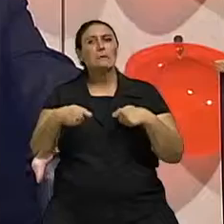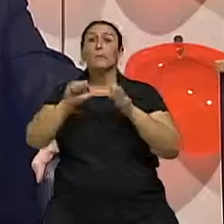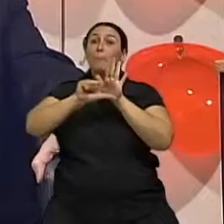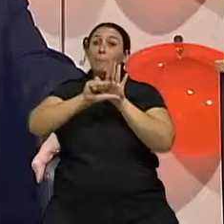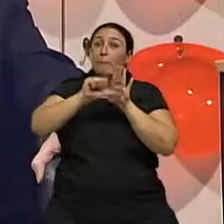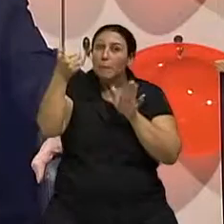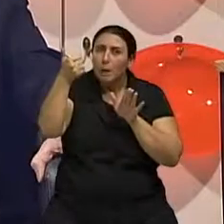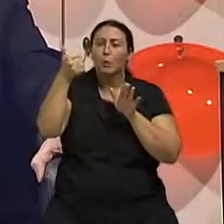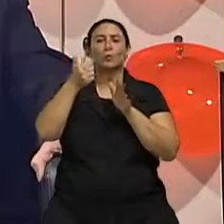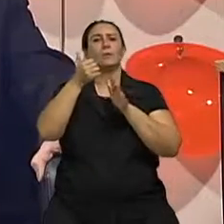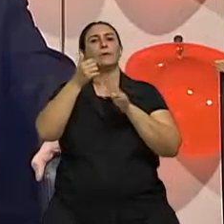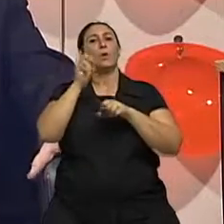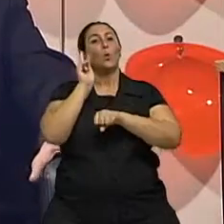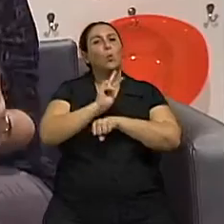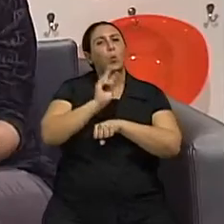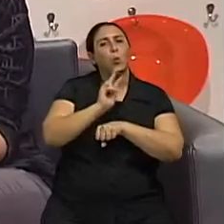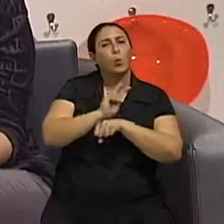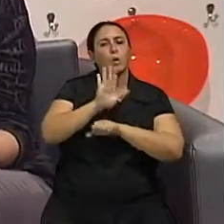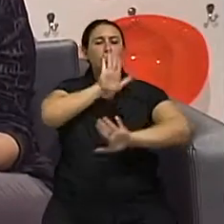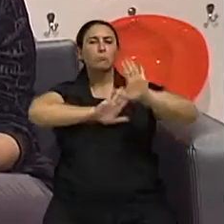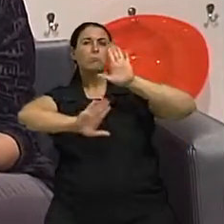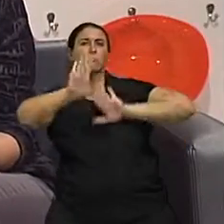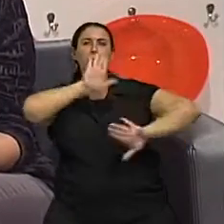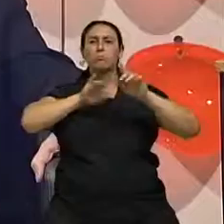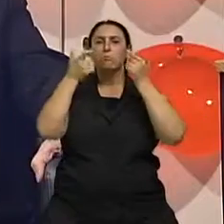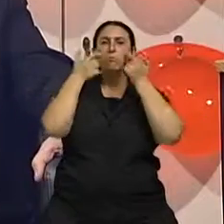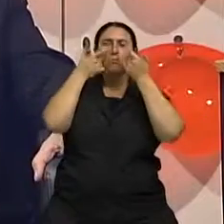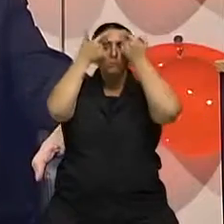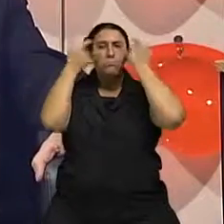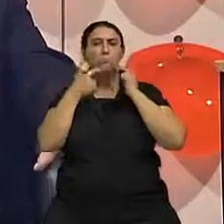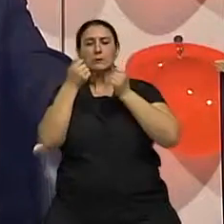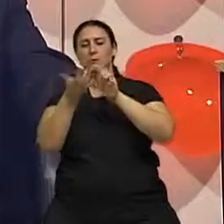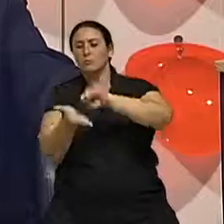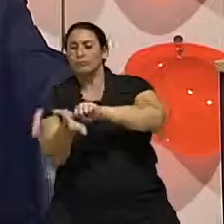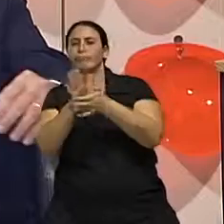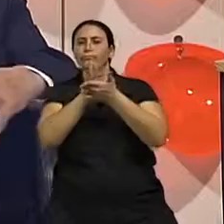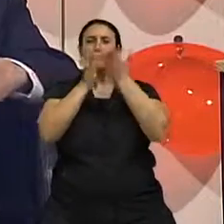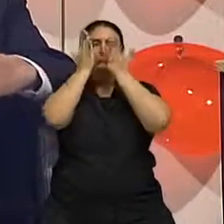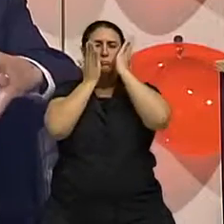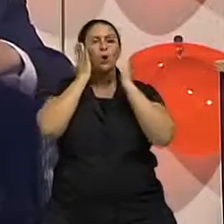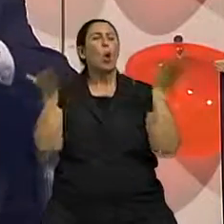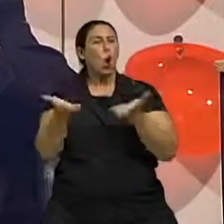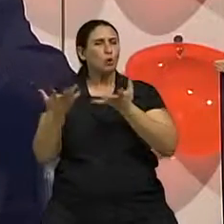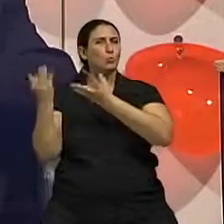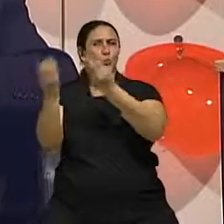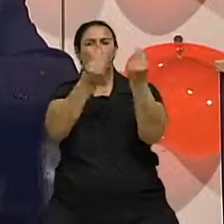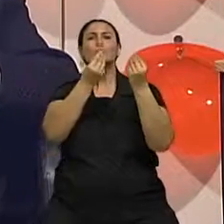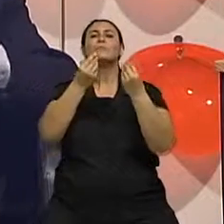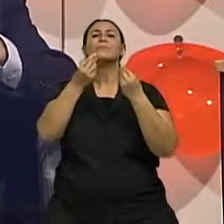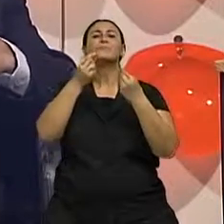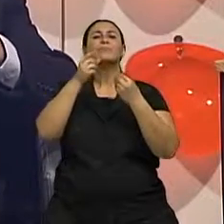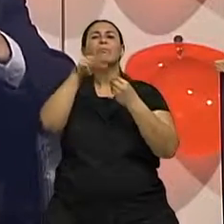prévio. Ah, uma preparação da pele. Uma preparação da pele, as esteticistas, existe hoje esteticistas